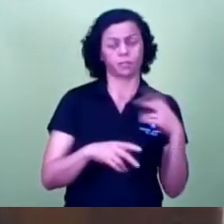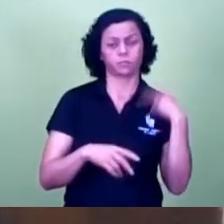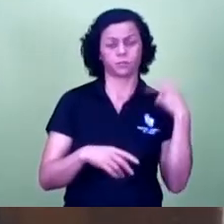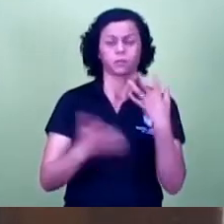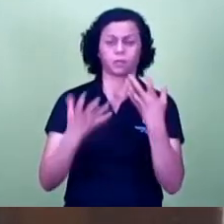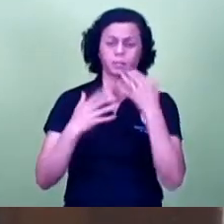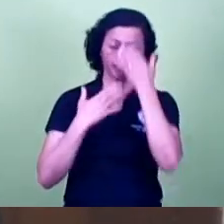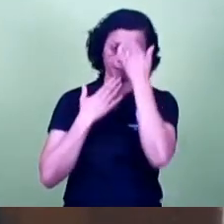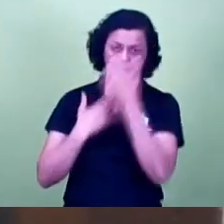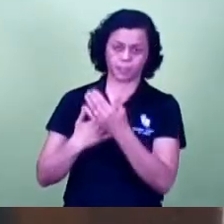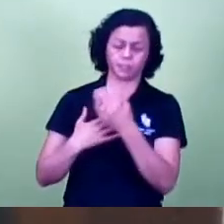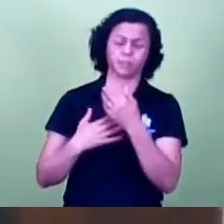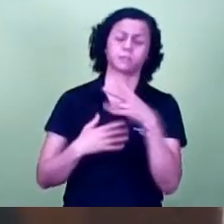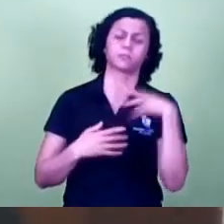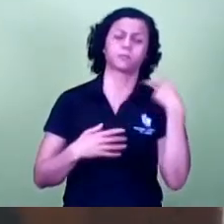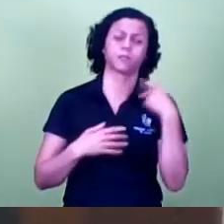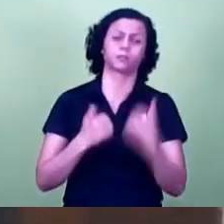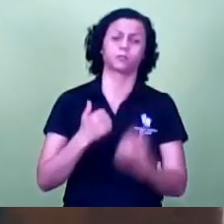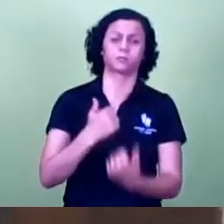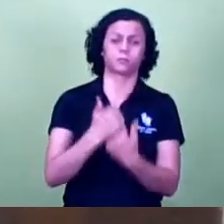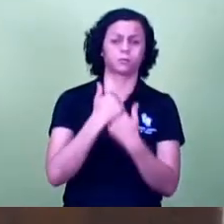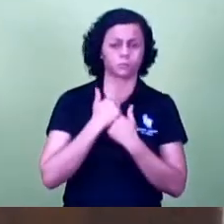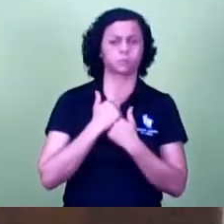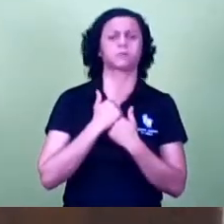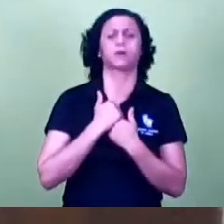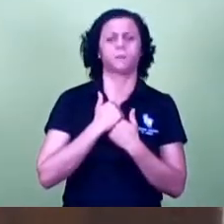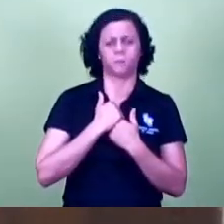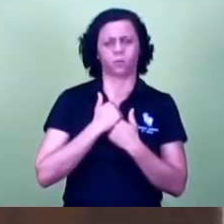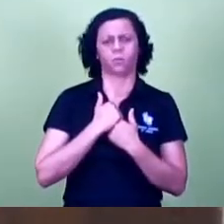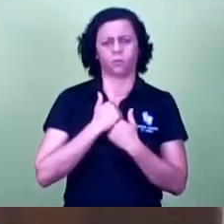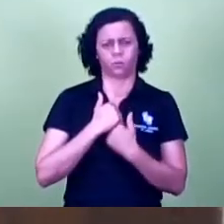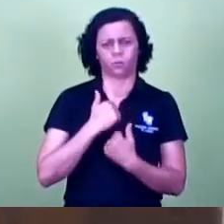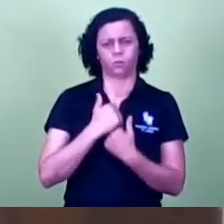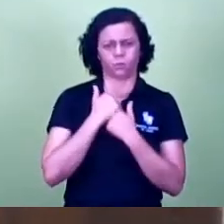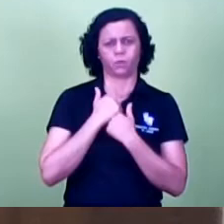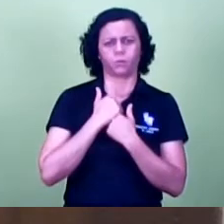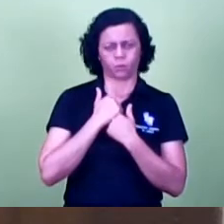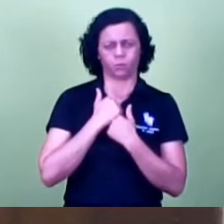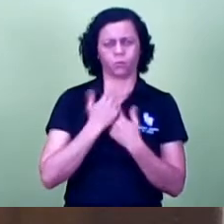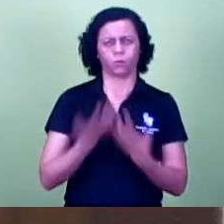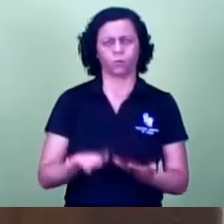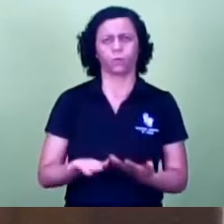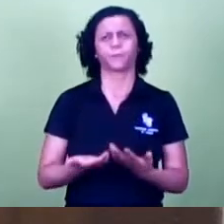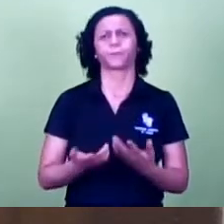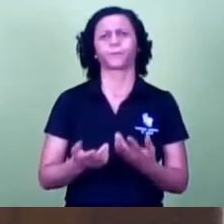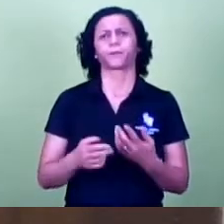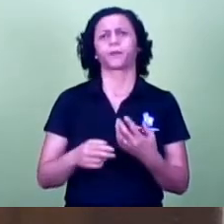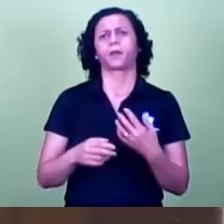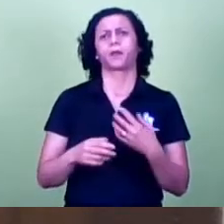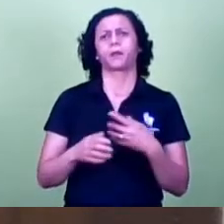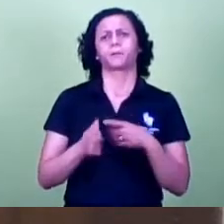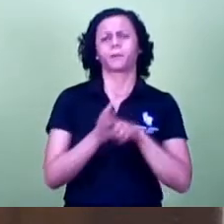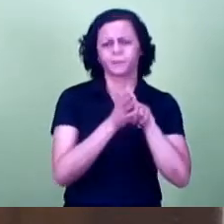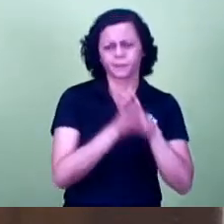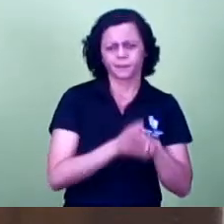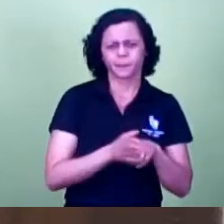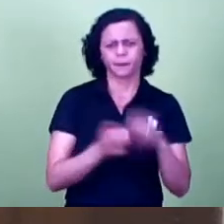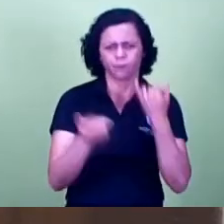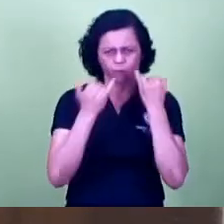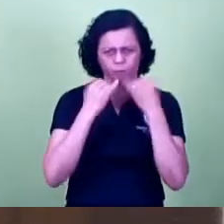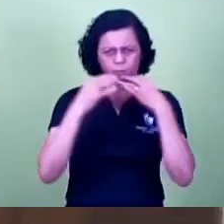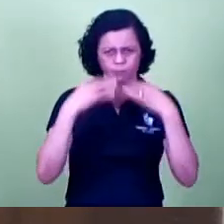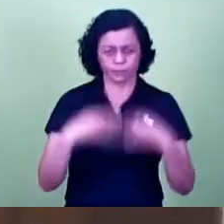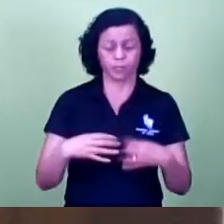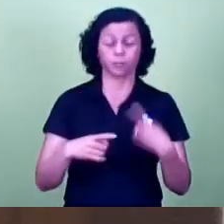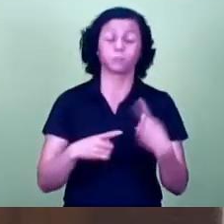os vereadores que nos apoiaram aí a busca das informações corretas é necessário porque